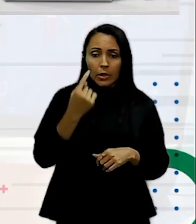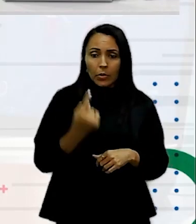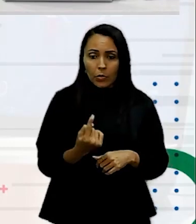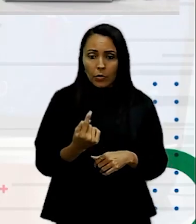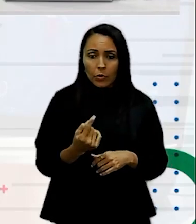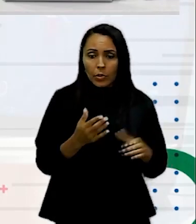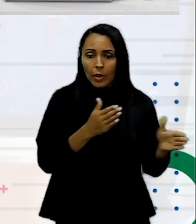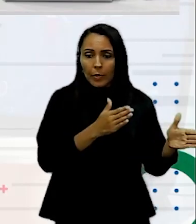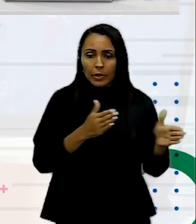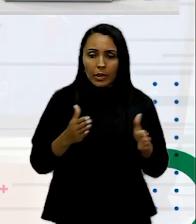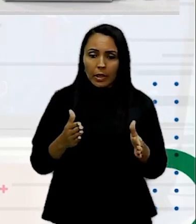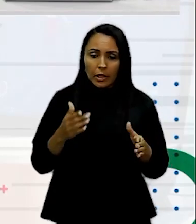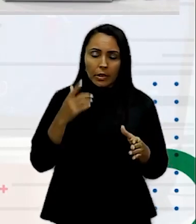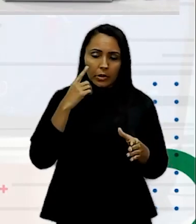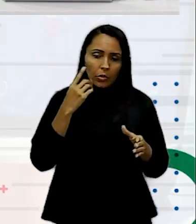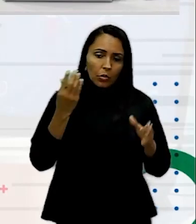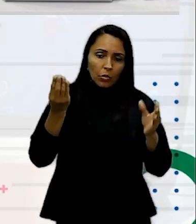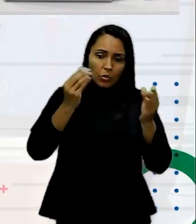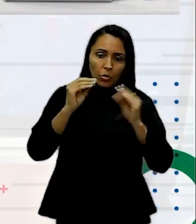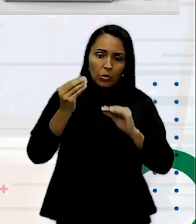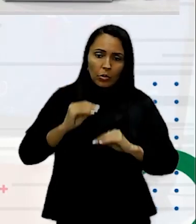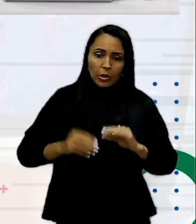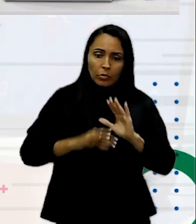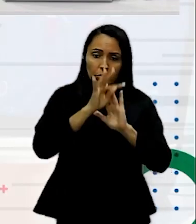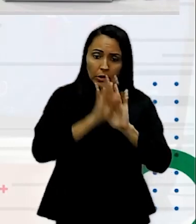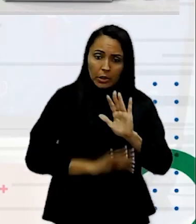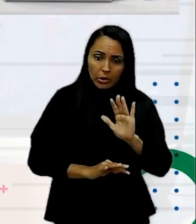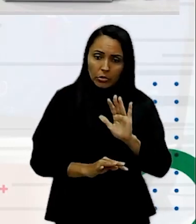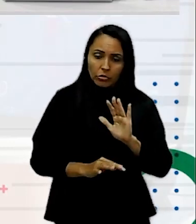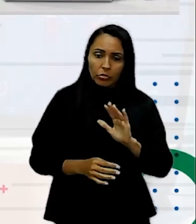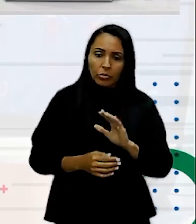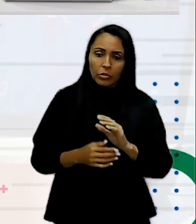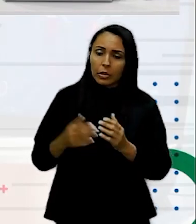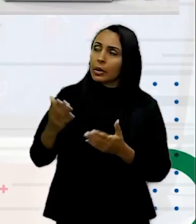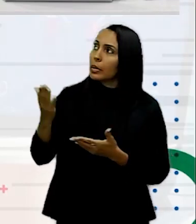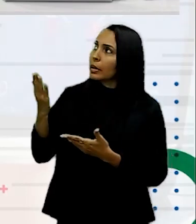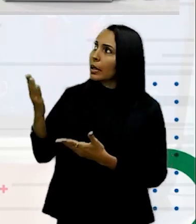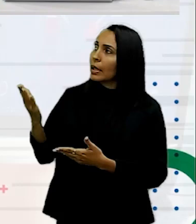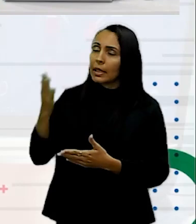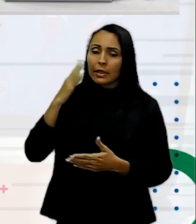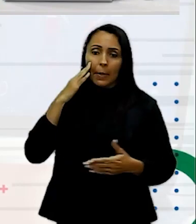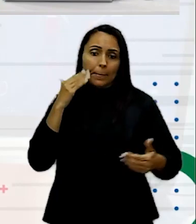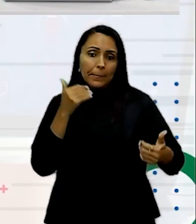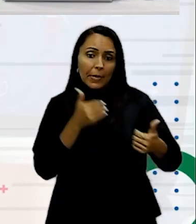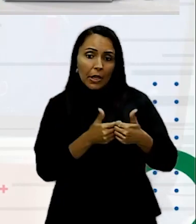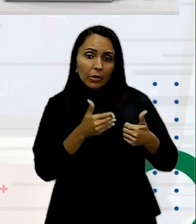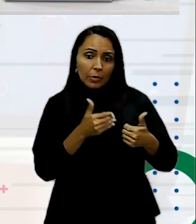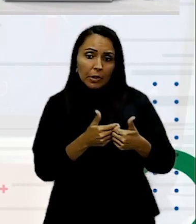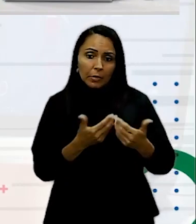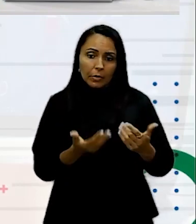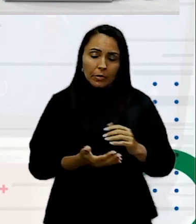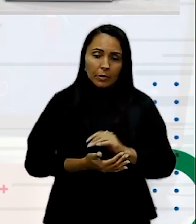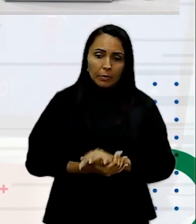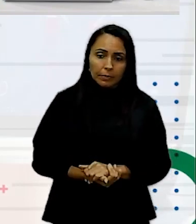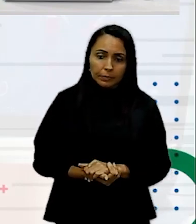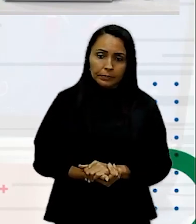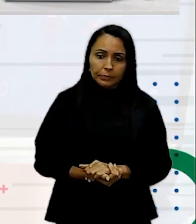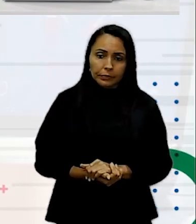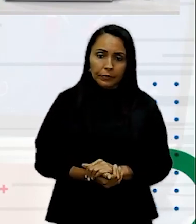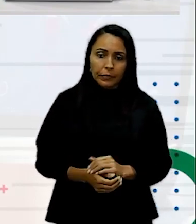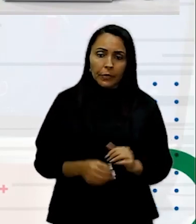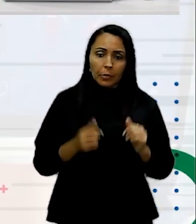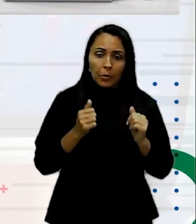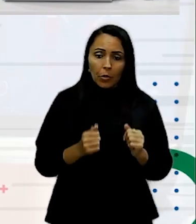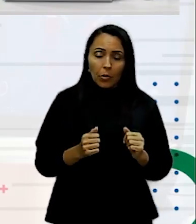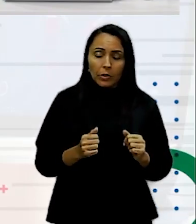errada Eu coloquei Um texto Só que ele está Muito perto Da minha borda Isso pode acabar